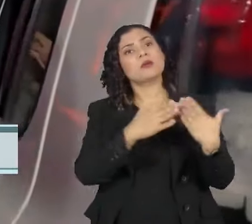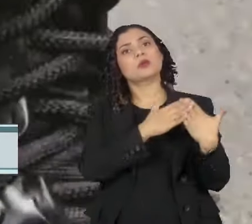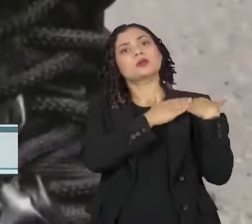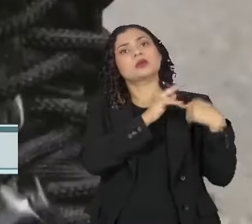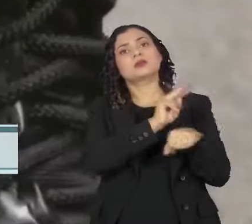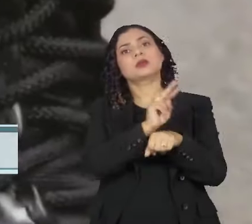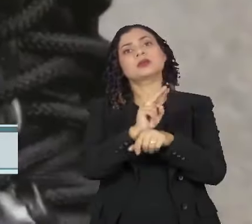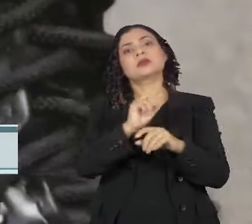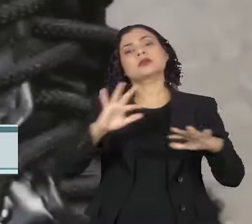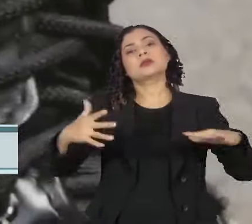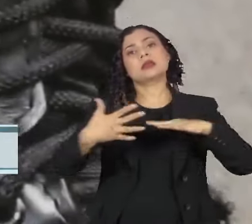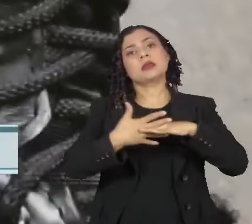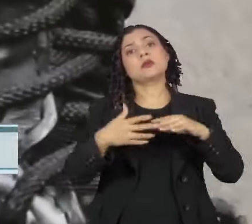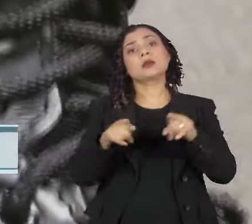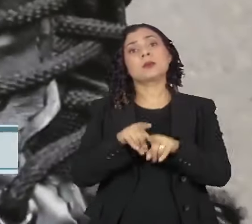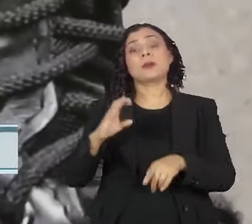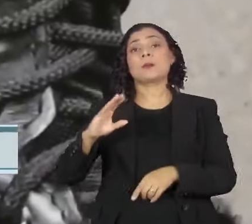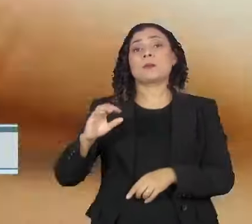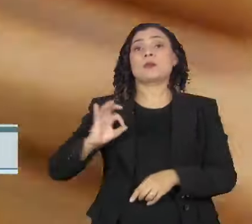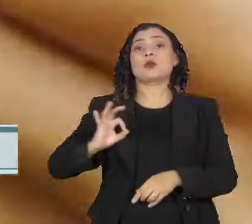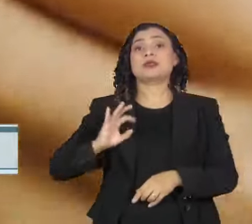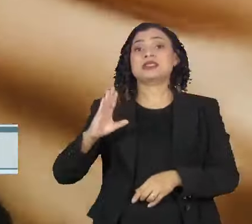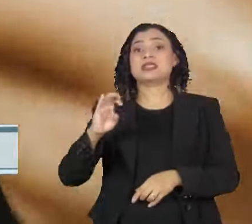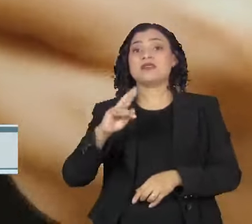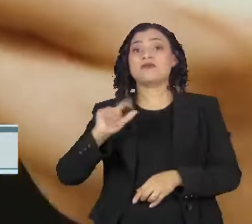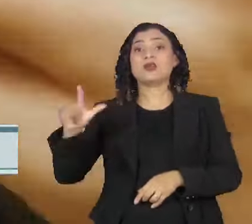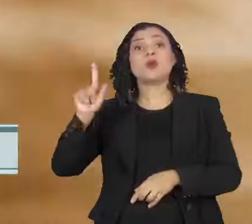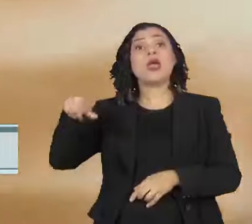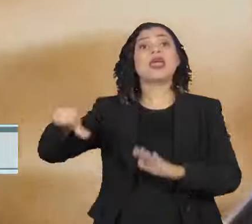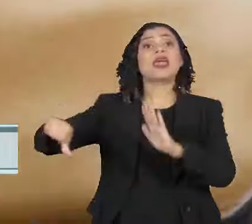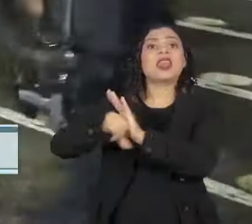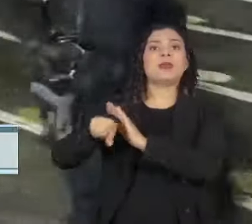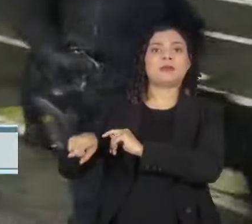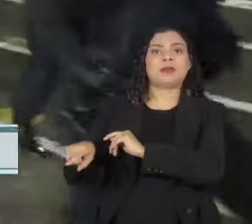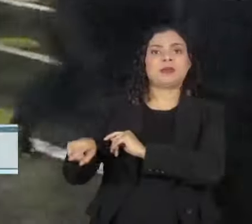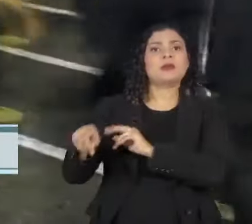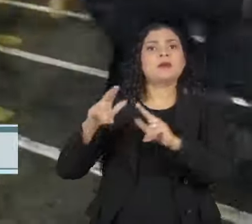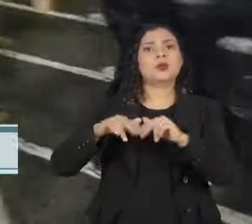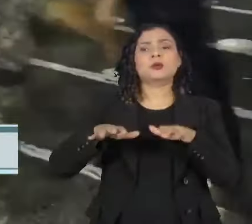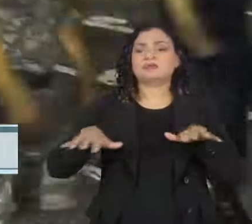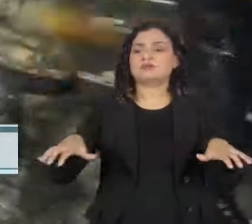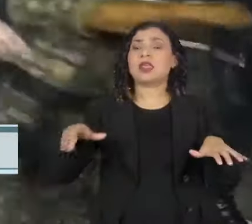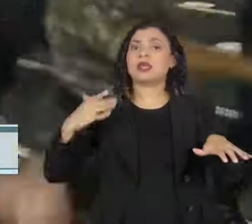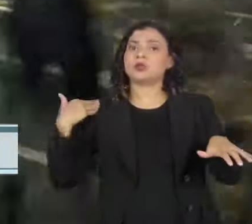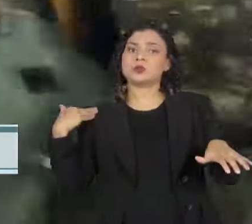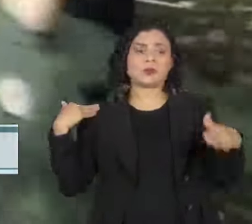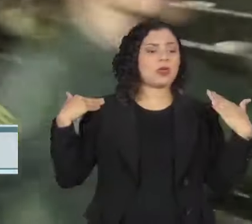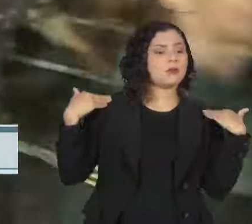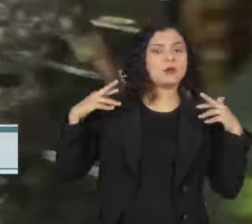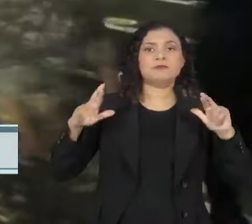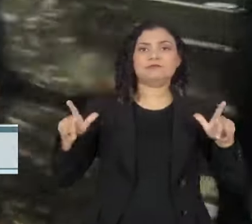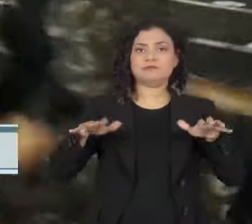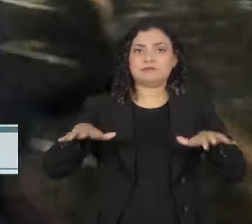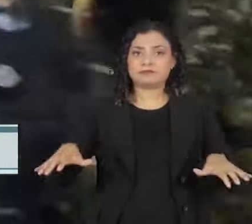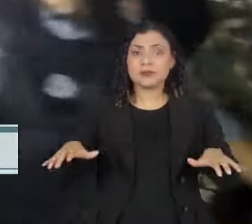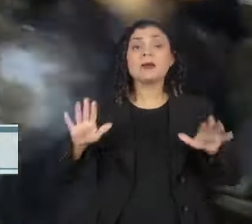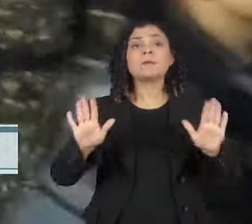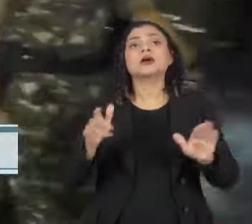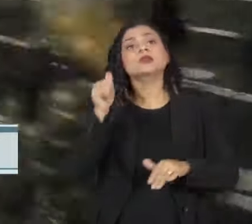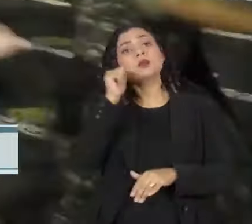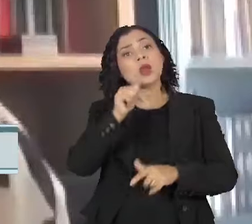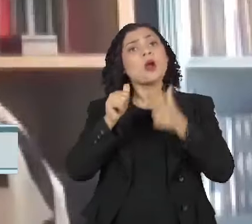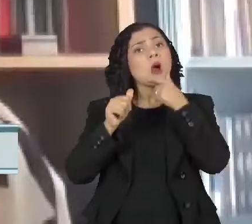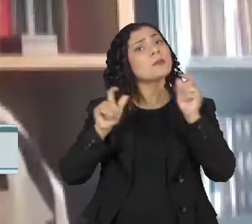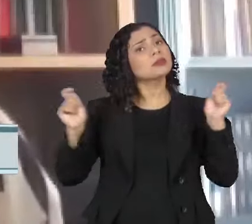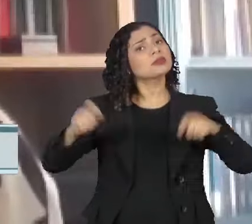cidadãos e a Polícia Civil por investigações de crimes, funções importantes e que devem ser desempenhadas por homens e